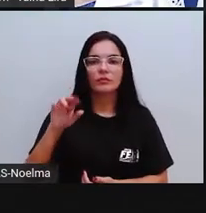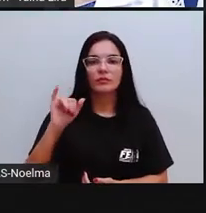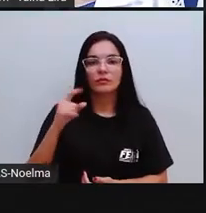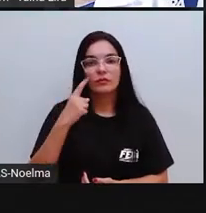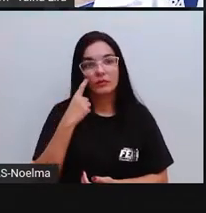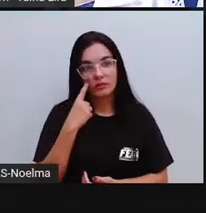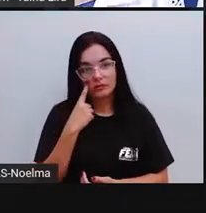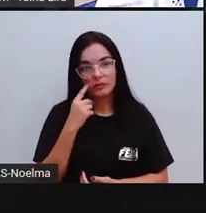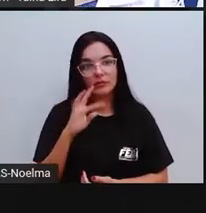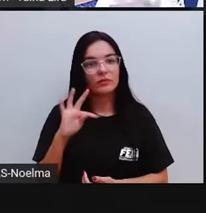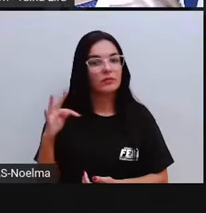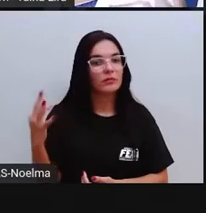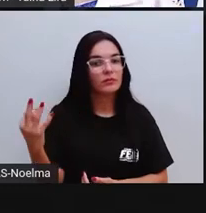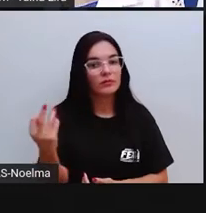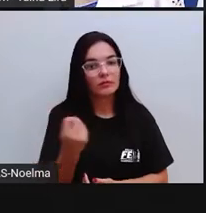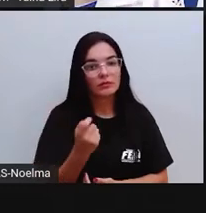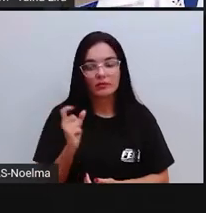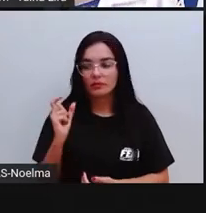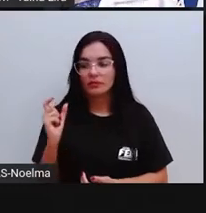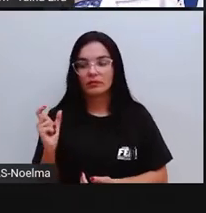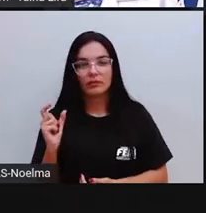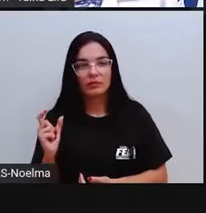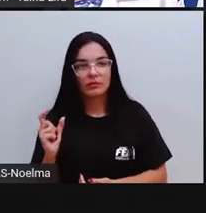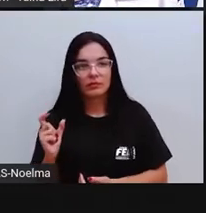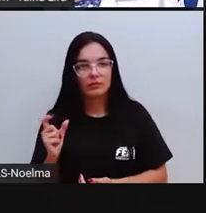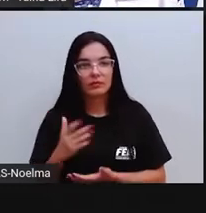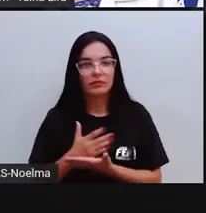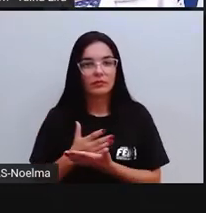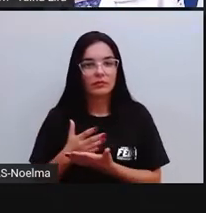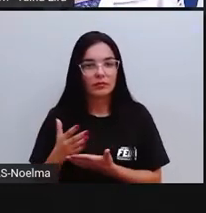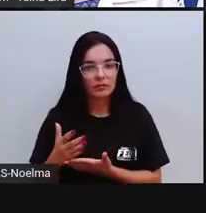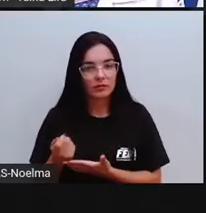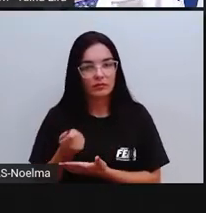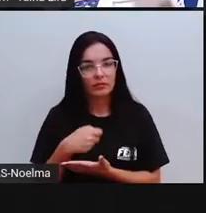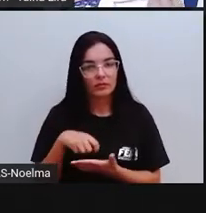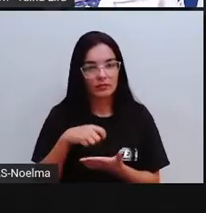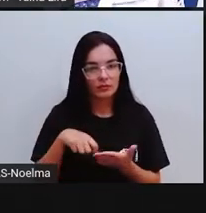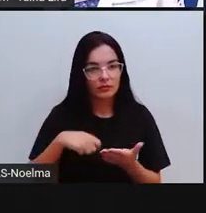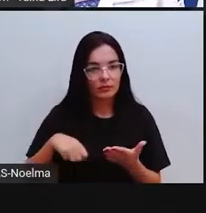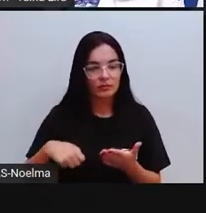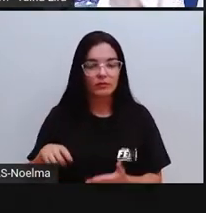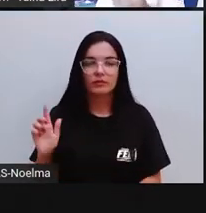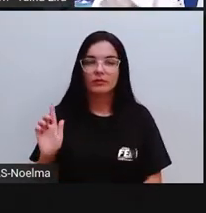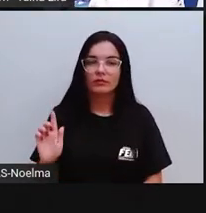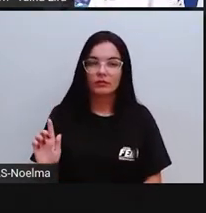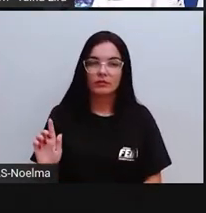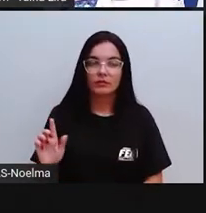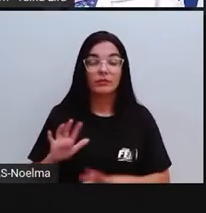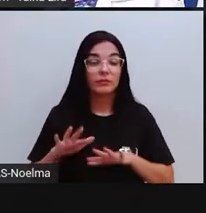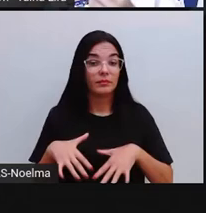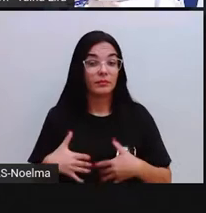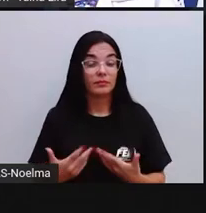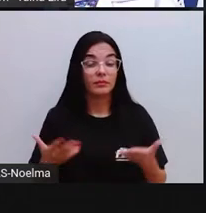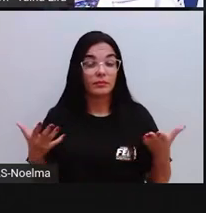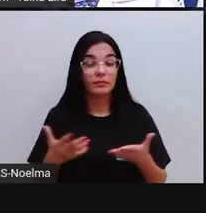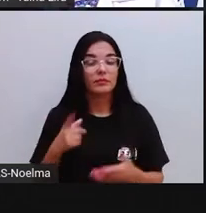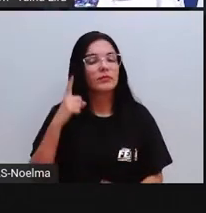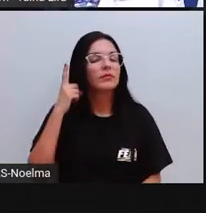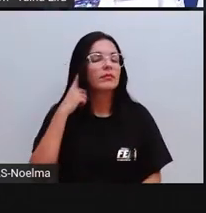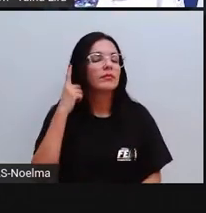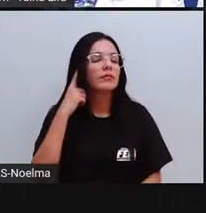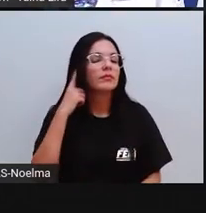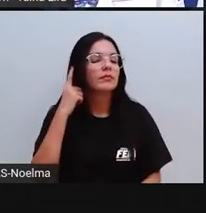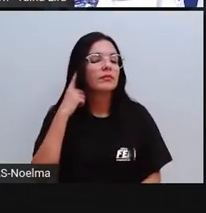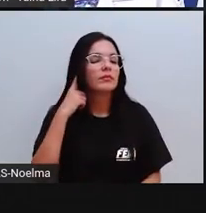observem que todas essas palavras começam aí com a letra GÉ. Agora, vamos observar o som.